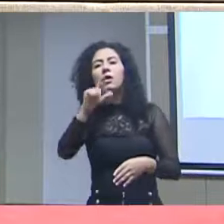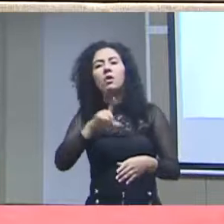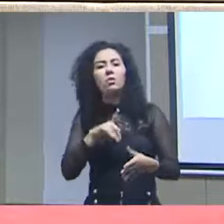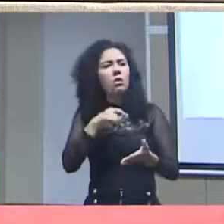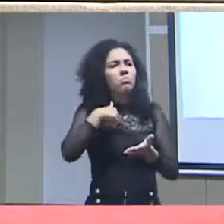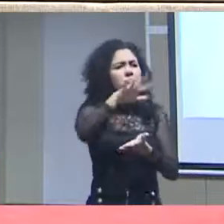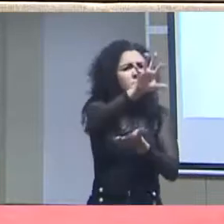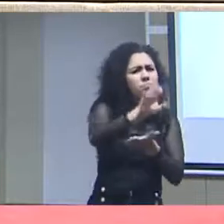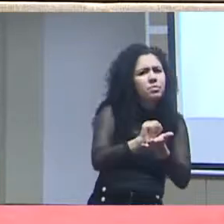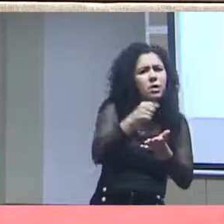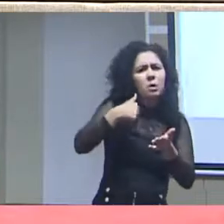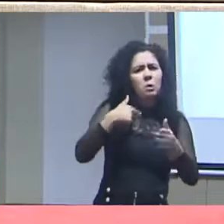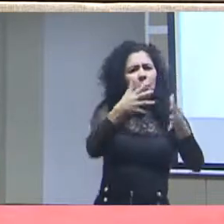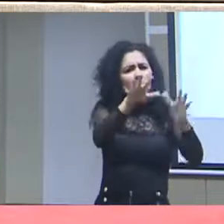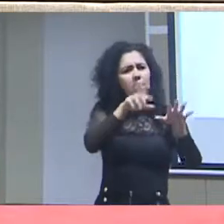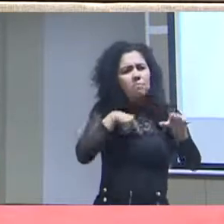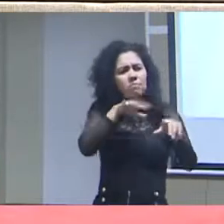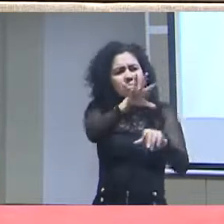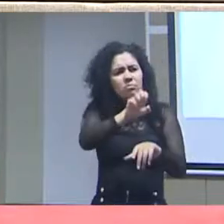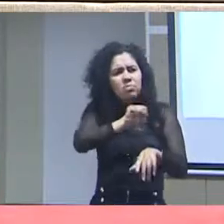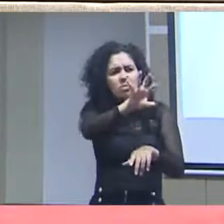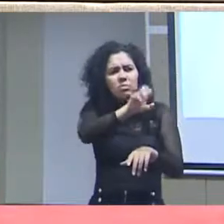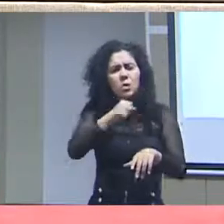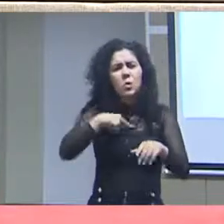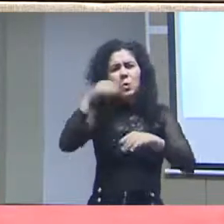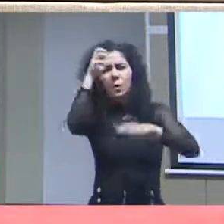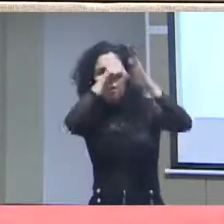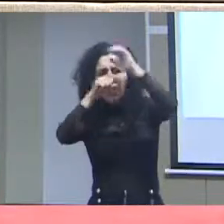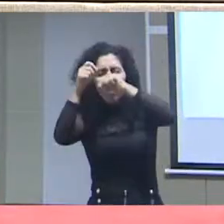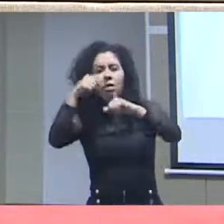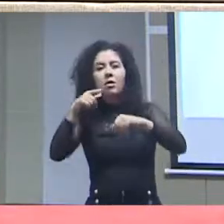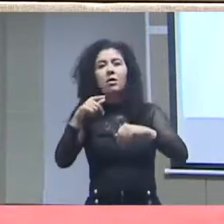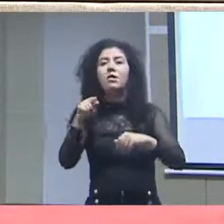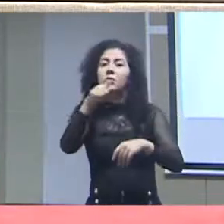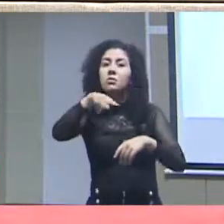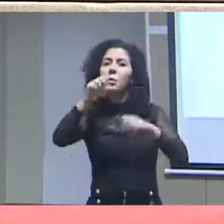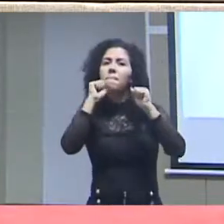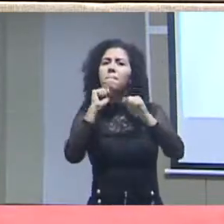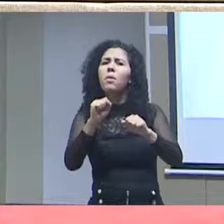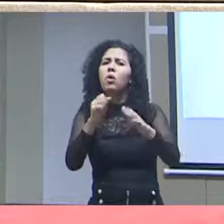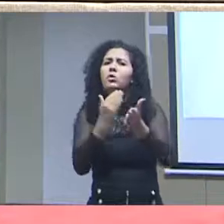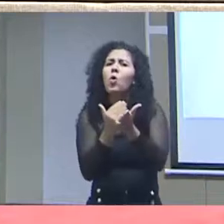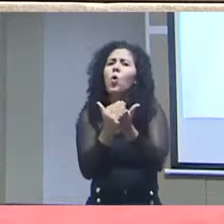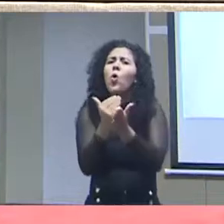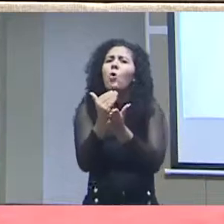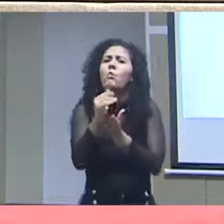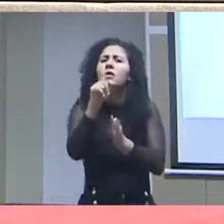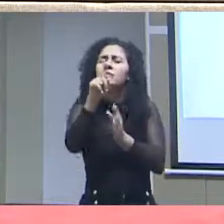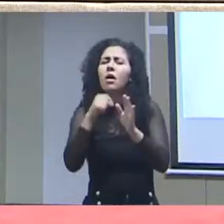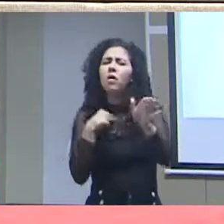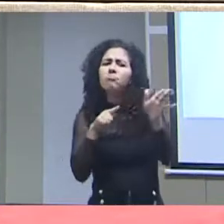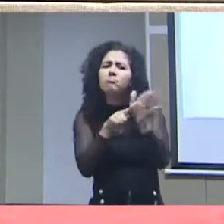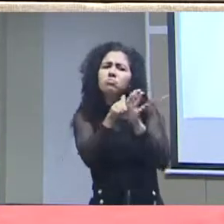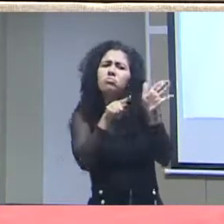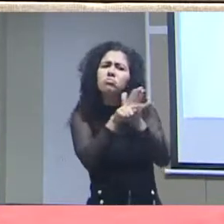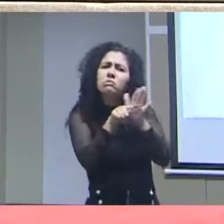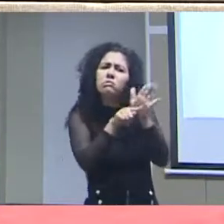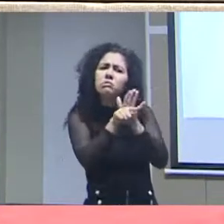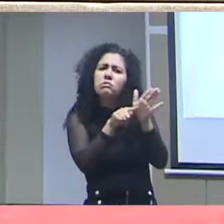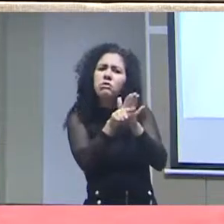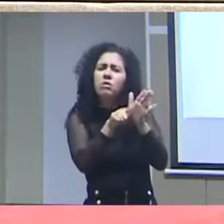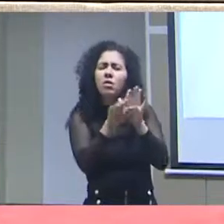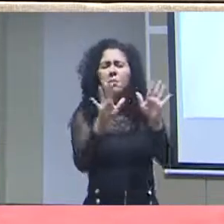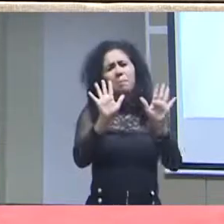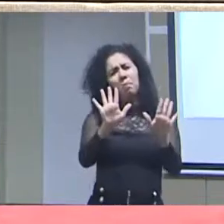para a sua exploração e uso, que foi colocado lá no slide anterior, você pode começar a questionar aquele tipo de coisa.